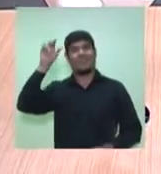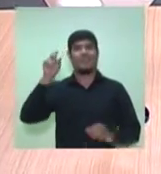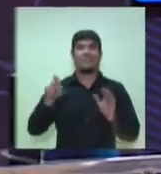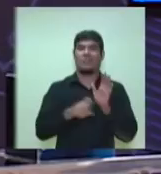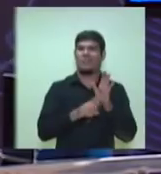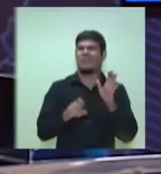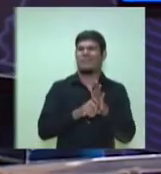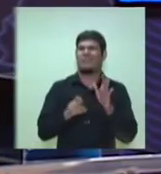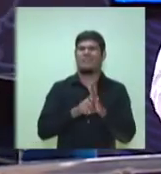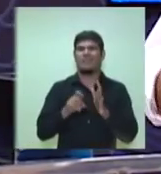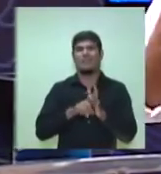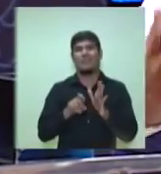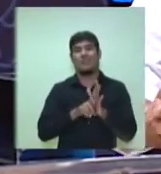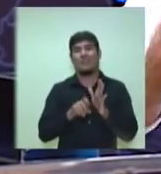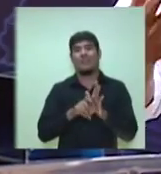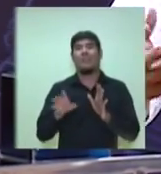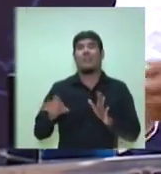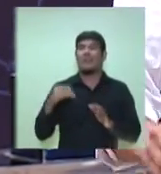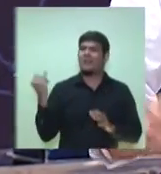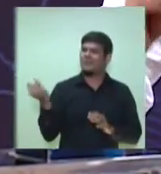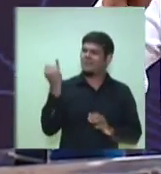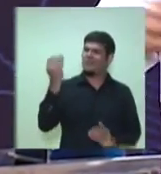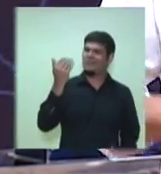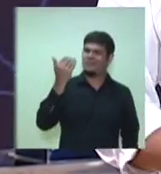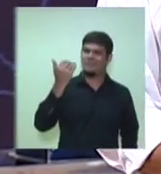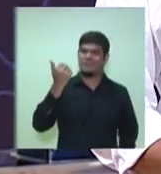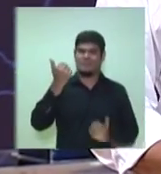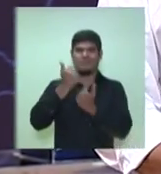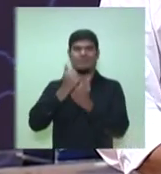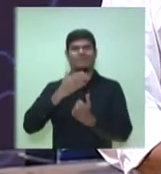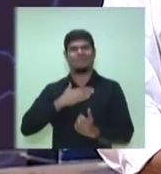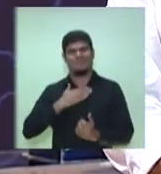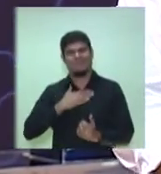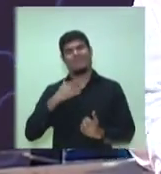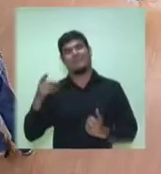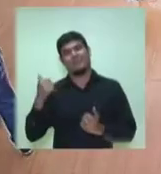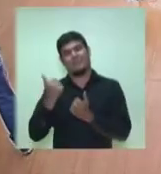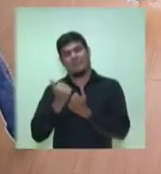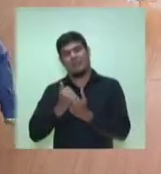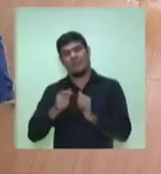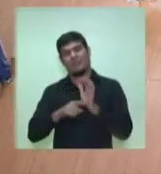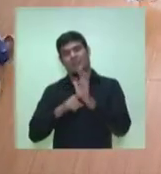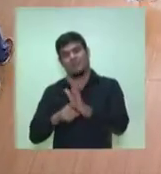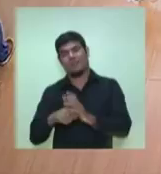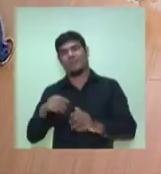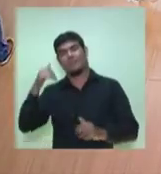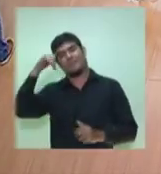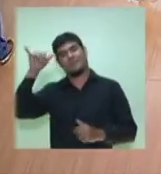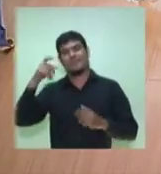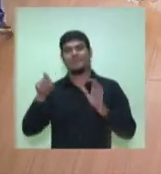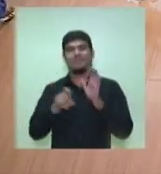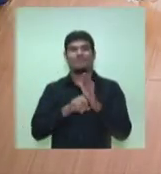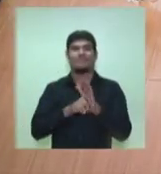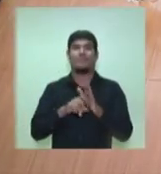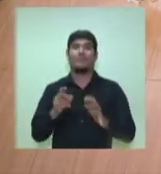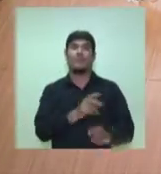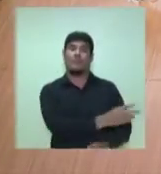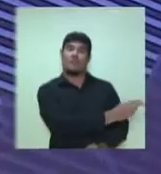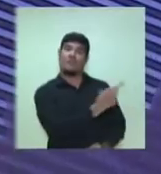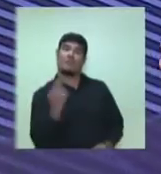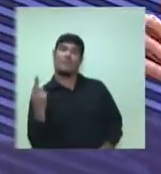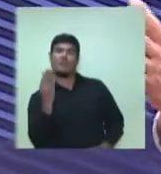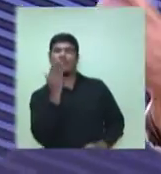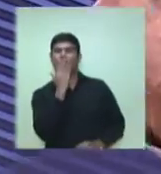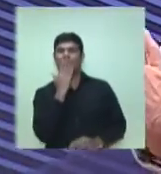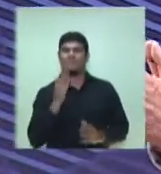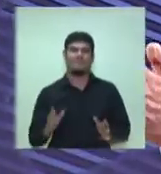concepção do programa, uma importante contribuição para o município ajudar nesse combate. Obrigado, candidato. Agora a réplica de um minuto do candidato Arthur Neto.